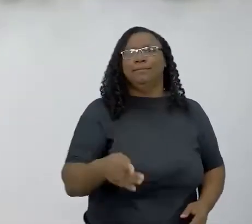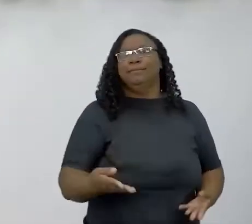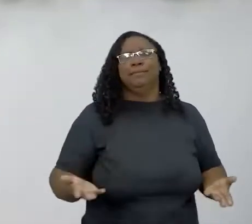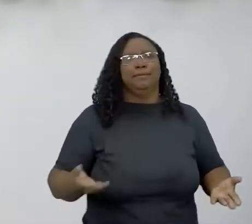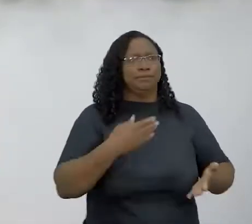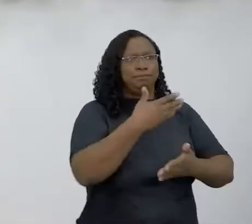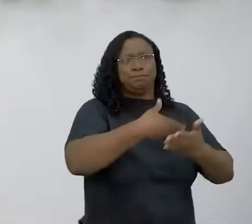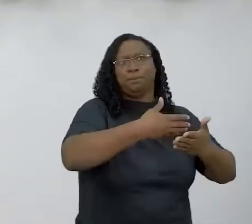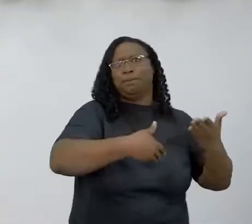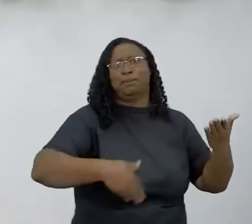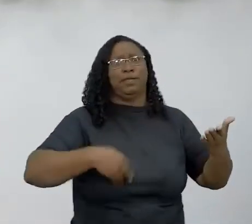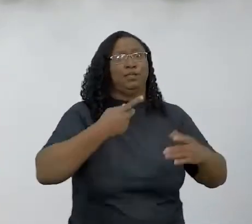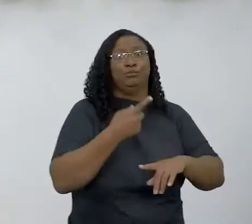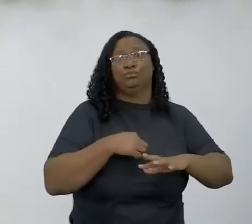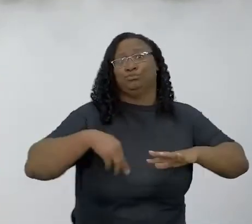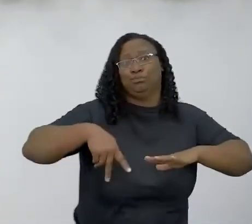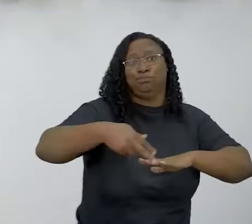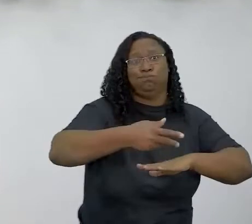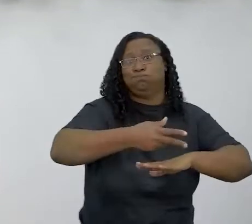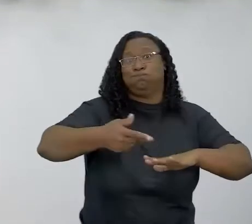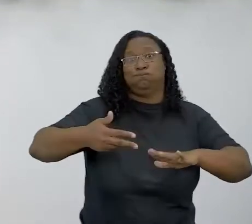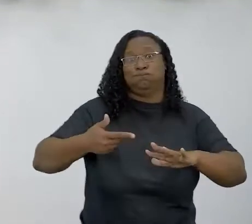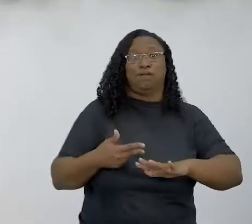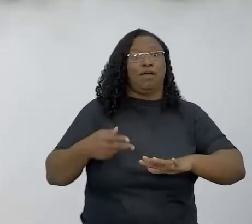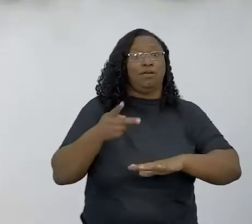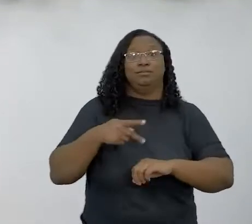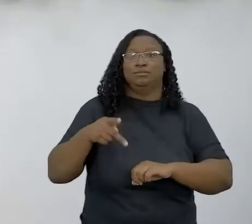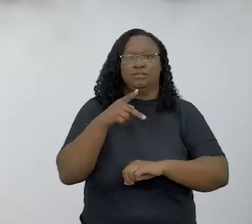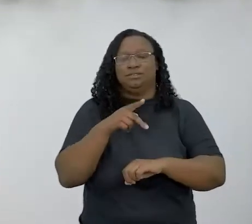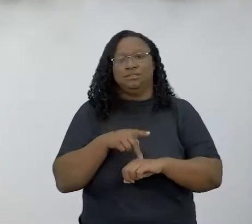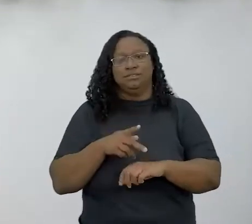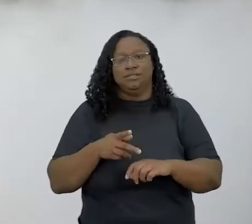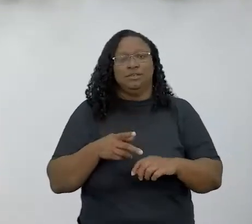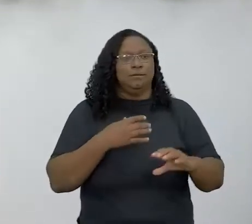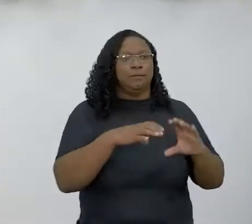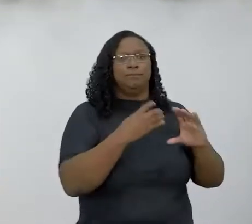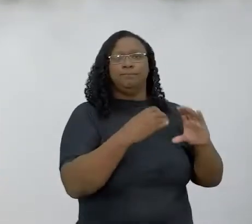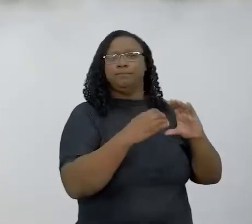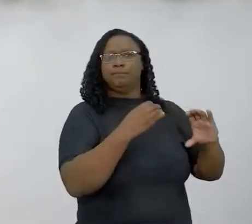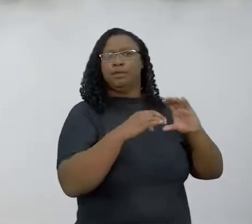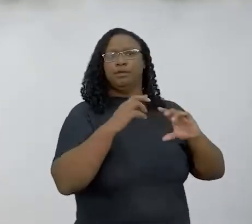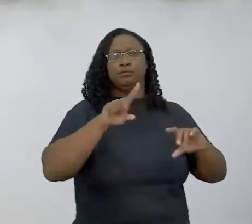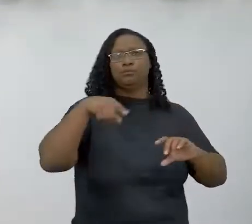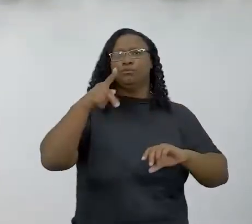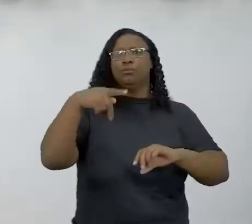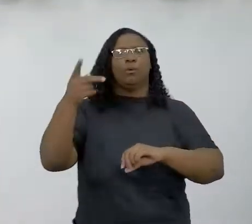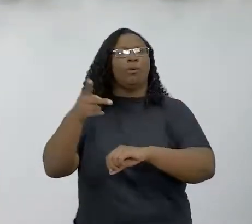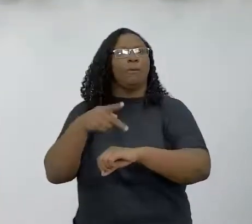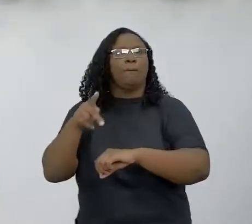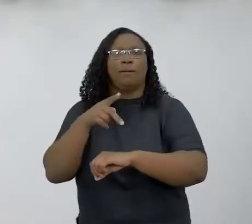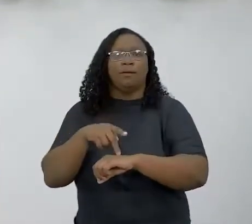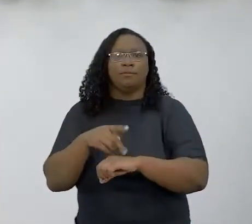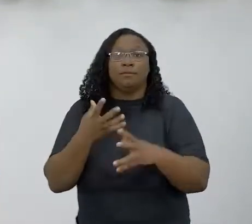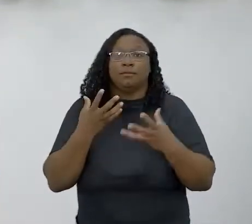12 países, que eu receberia e-mails e mensagens no Instagram de professoras de outros países querendo fazer o Sala 8